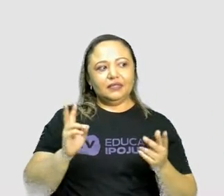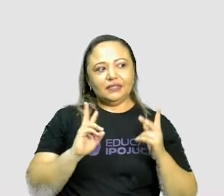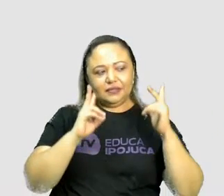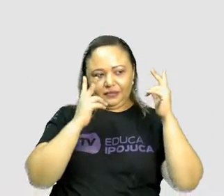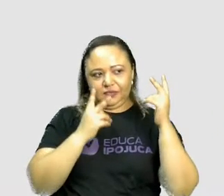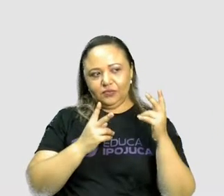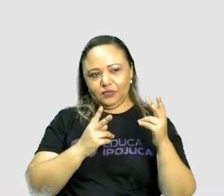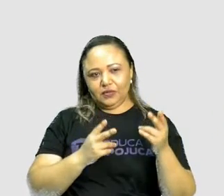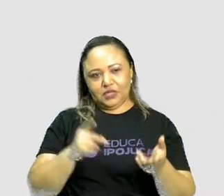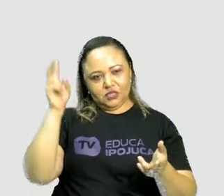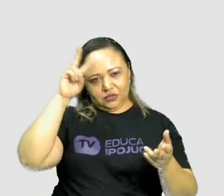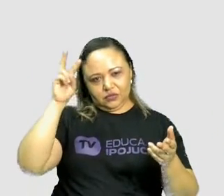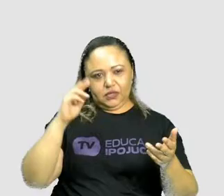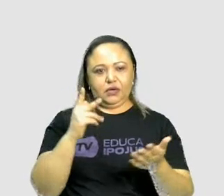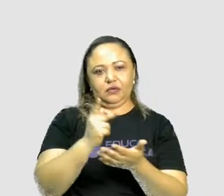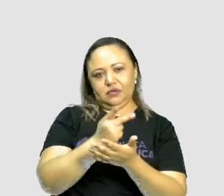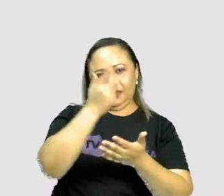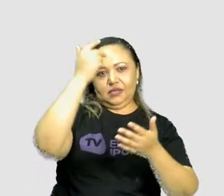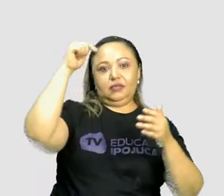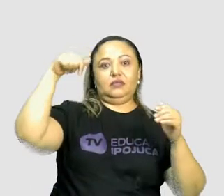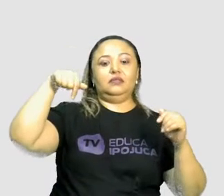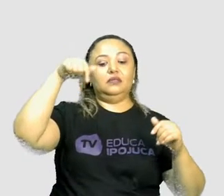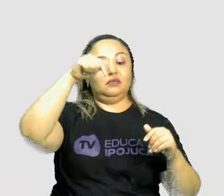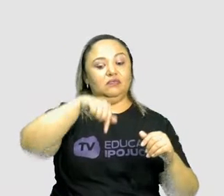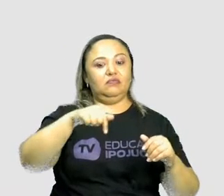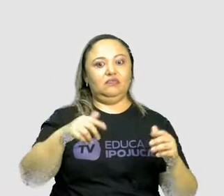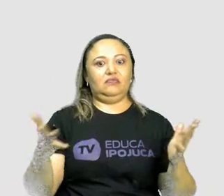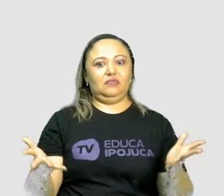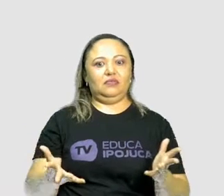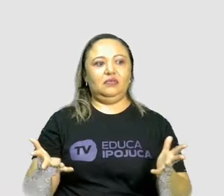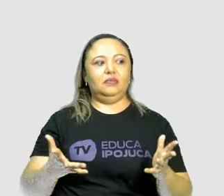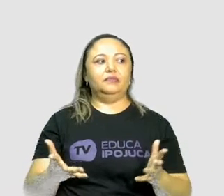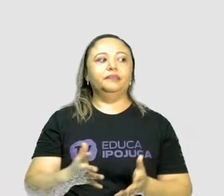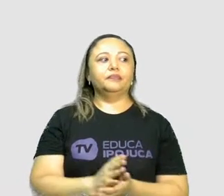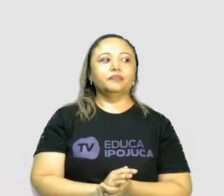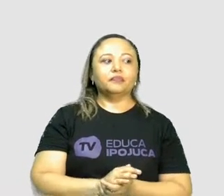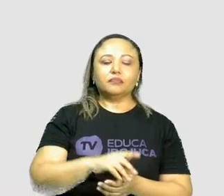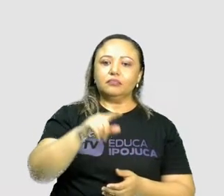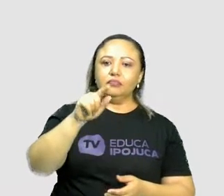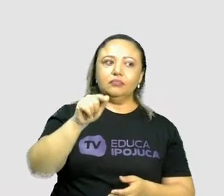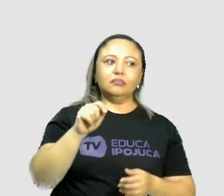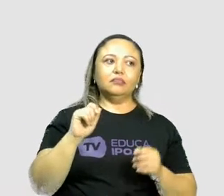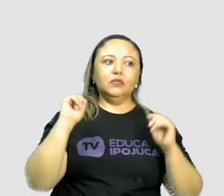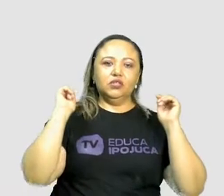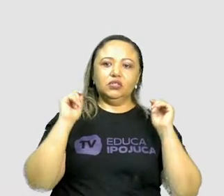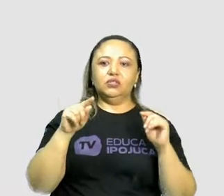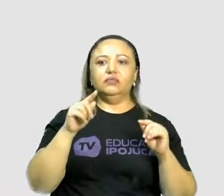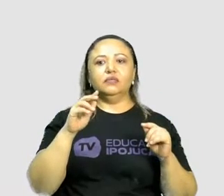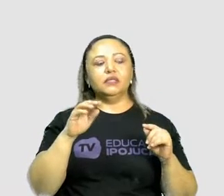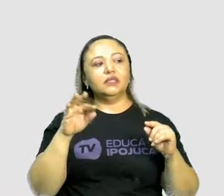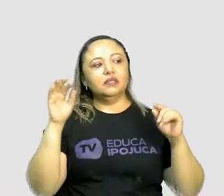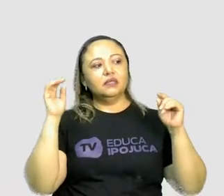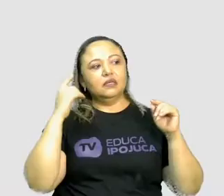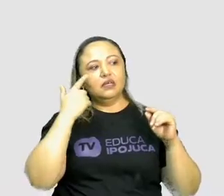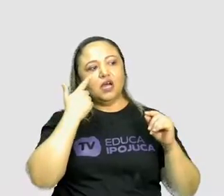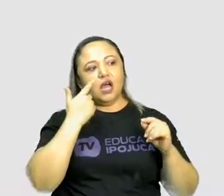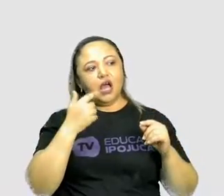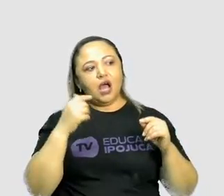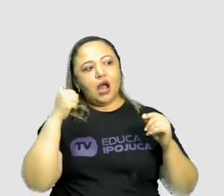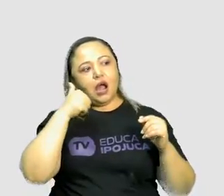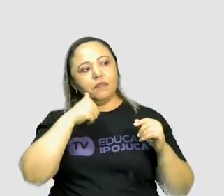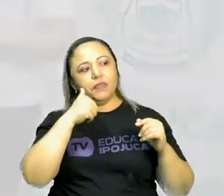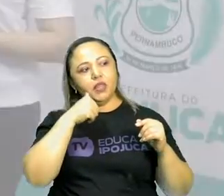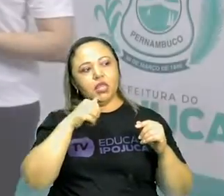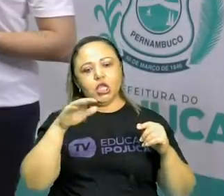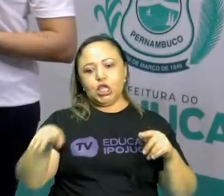tem a casa, tem a Chapeuzinho Vermelho ali estirada, provavelmente. O que é que vocês acham que aconteceu? Então,